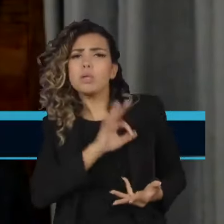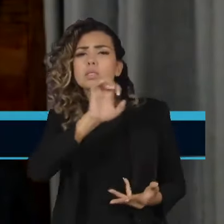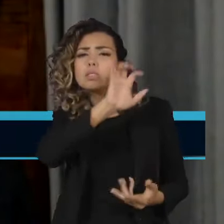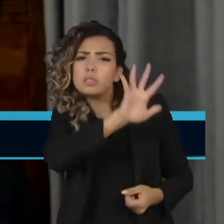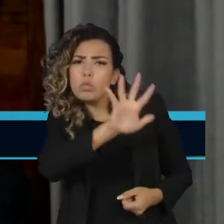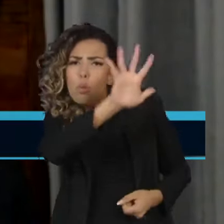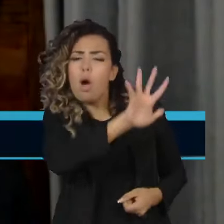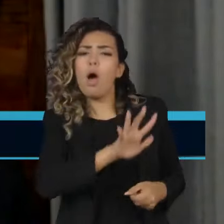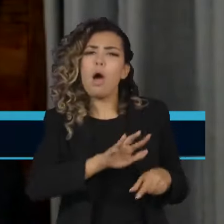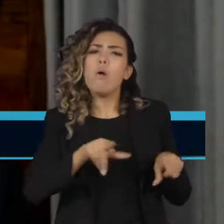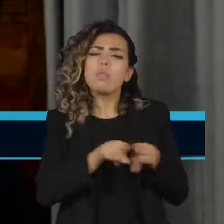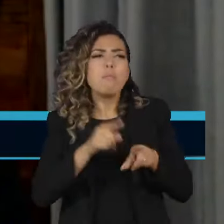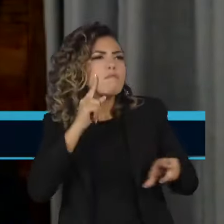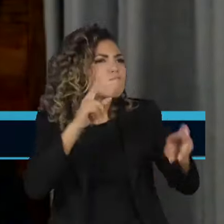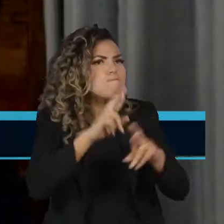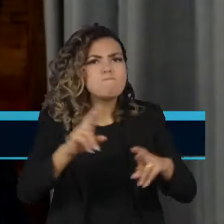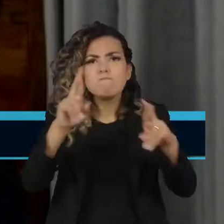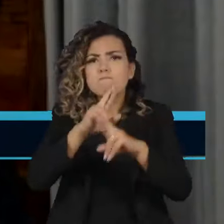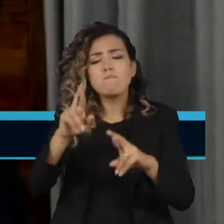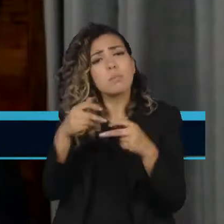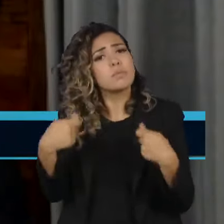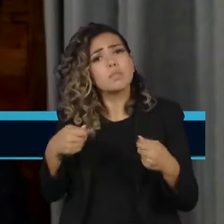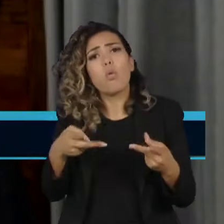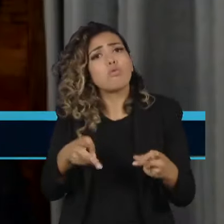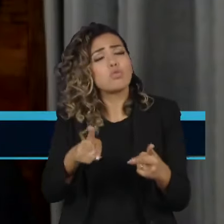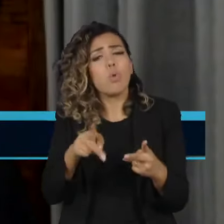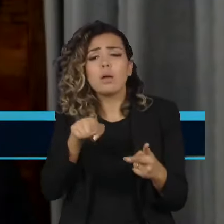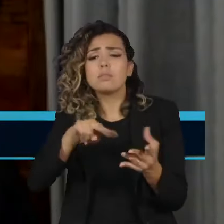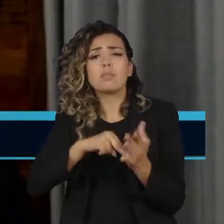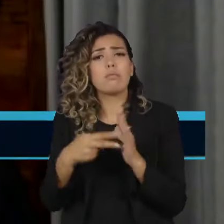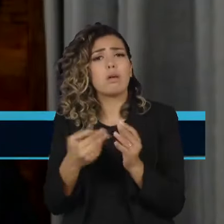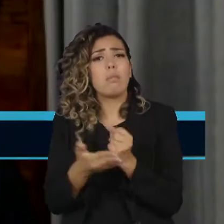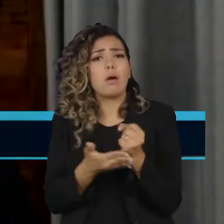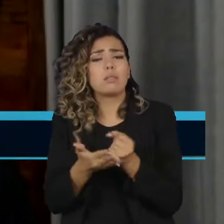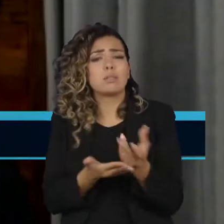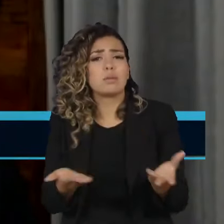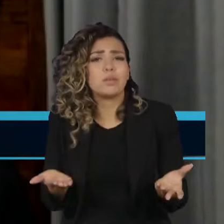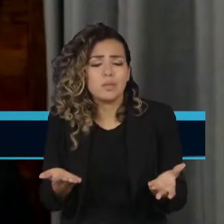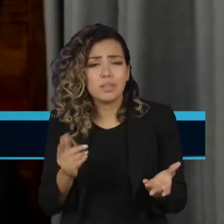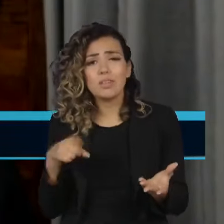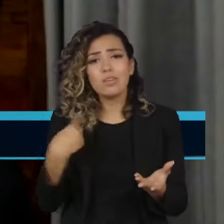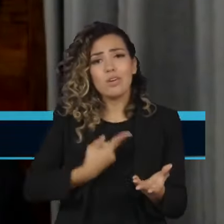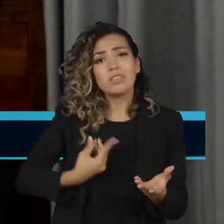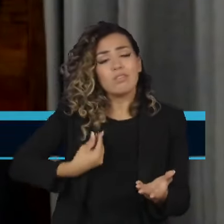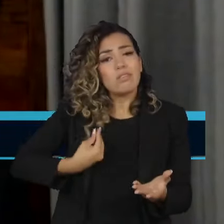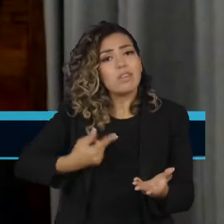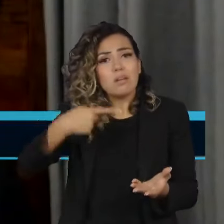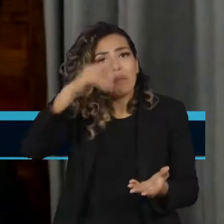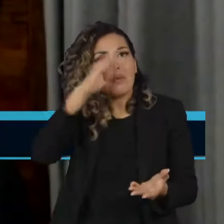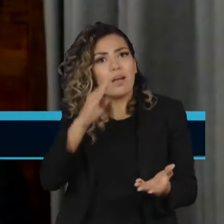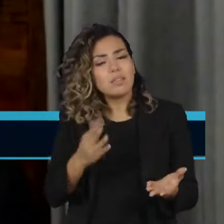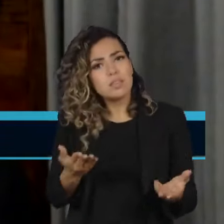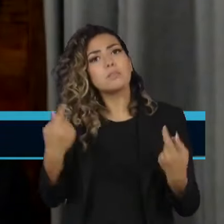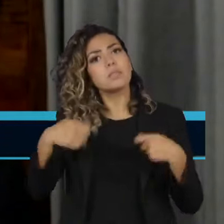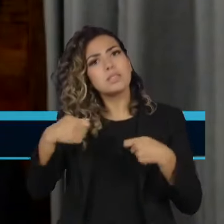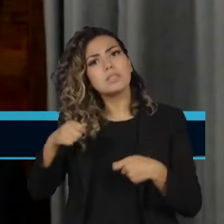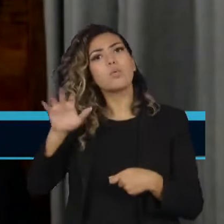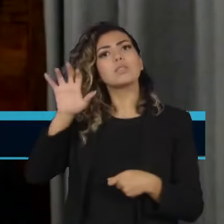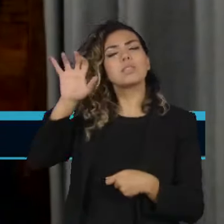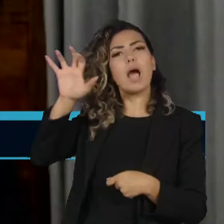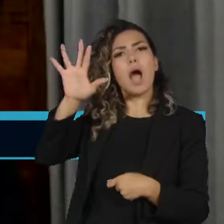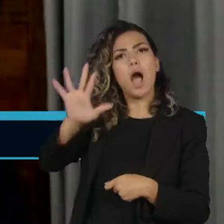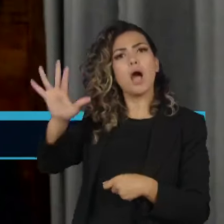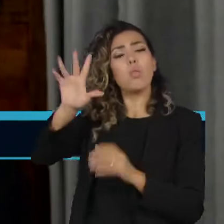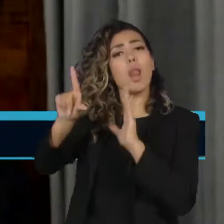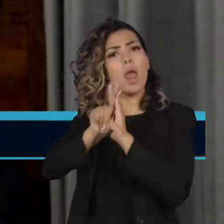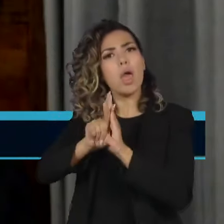repressão, eles precisam continuar fazendo o básico, que é proteger o patrimônio de todos nós brasileiros, é fazer o Estado presente, é a aplicação